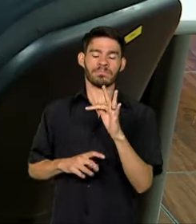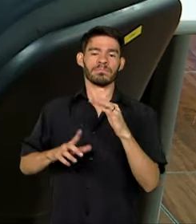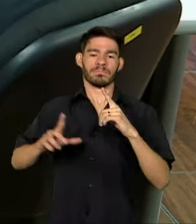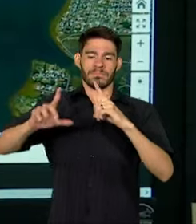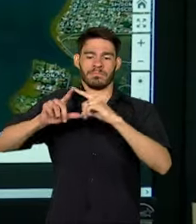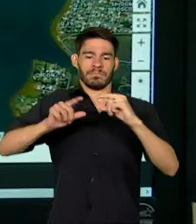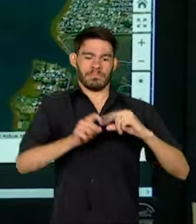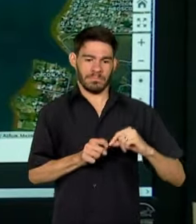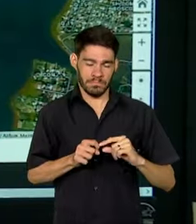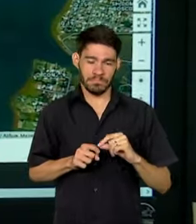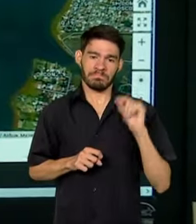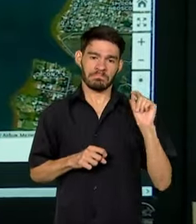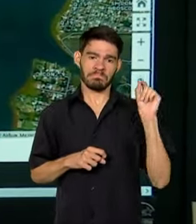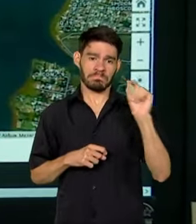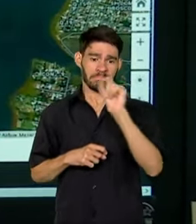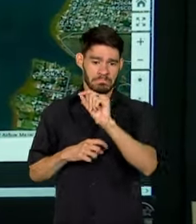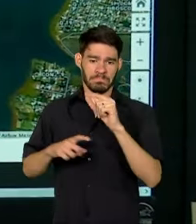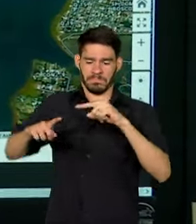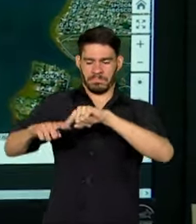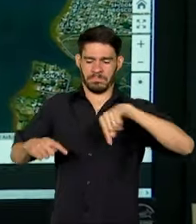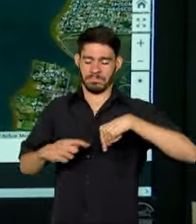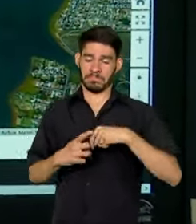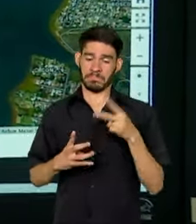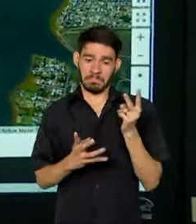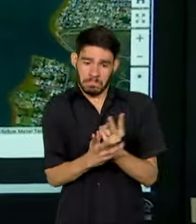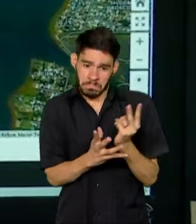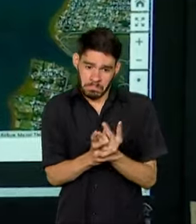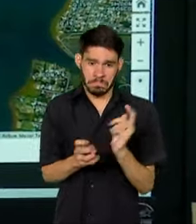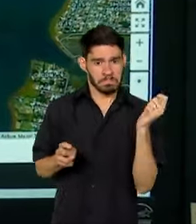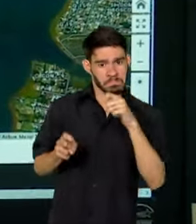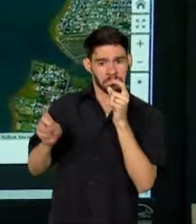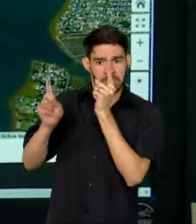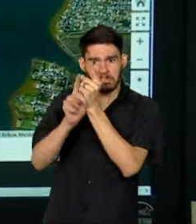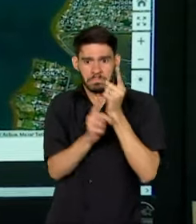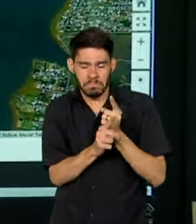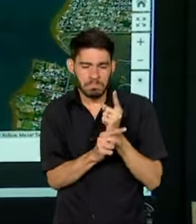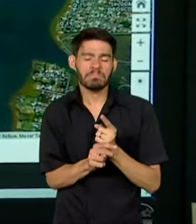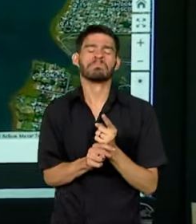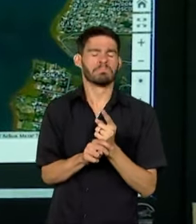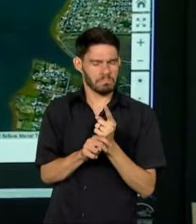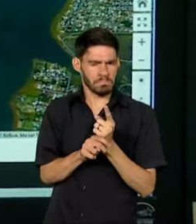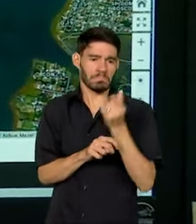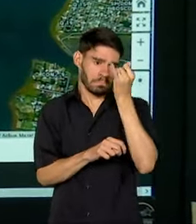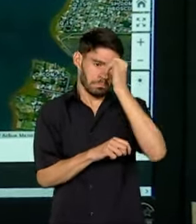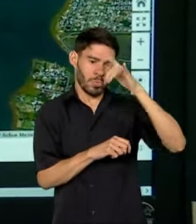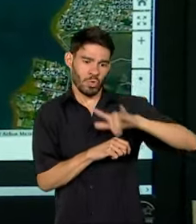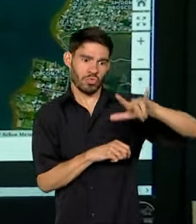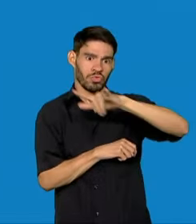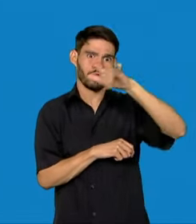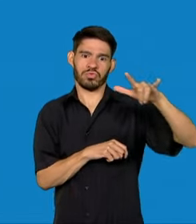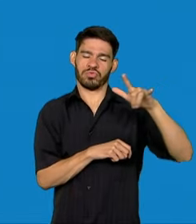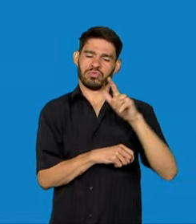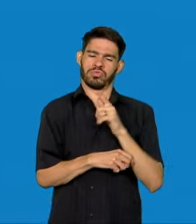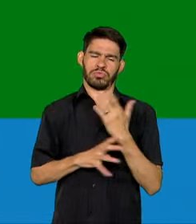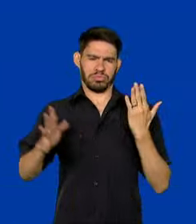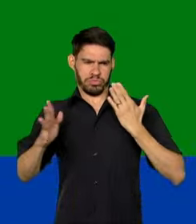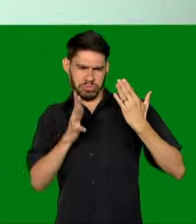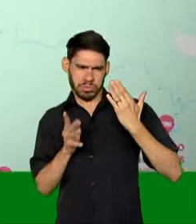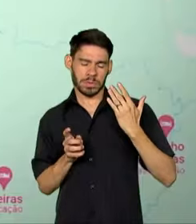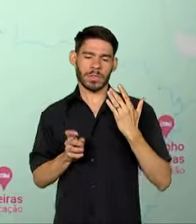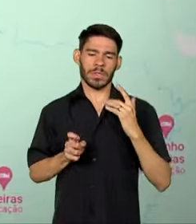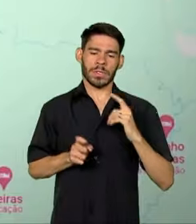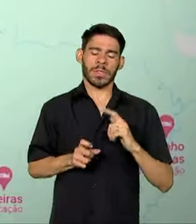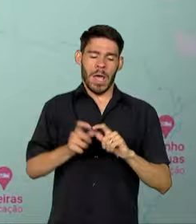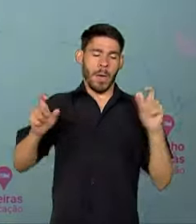Brasília. Desta sala, ainda é possível detectar e repelir drones suspeitos. Para aumentar a